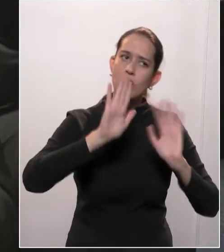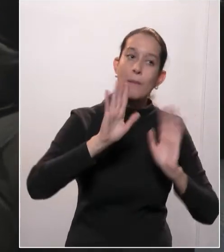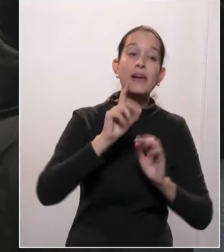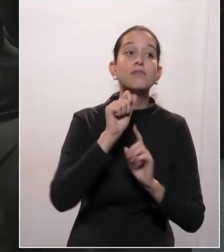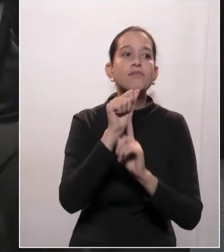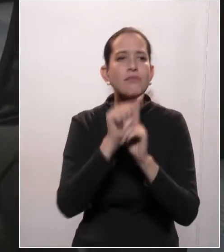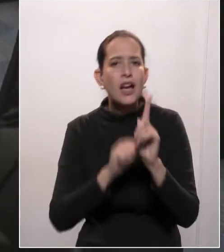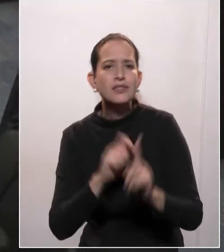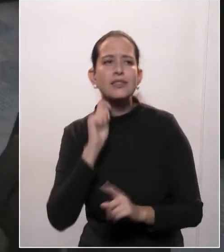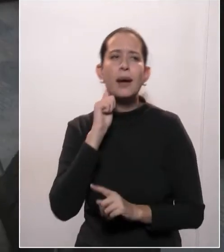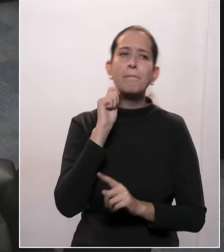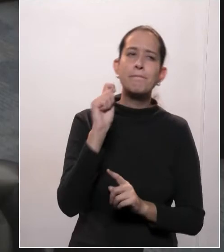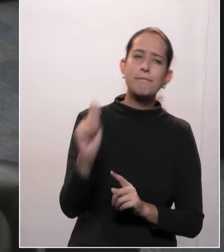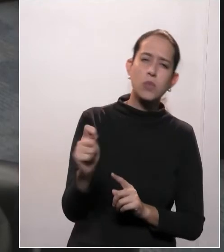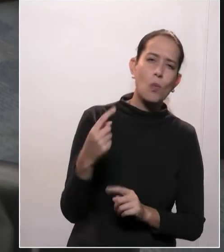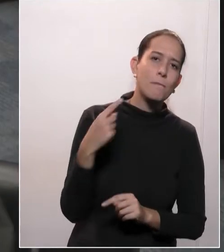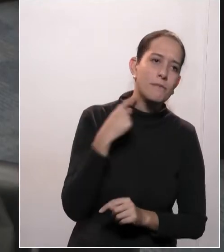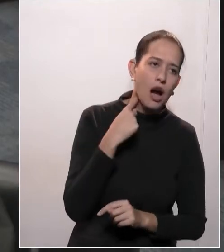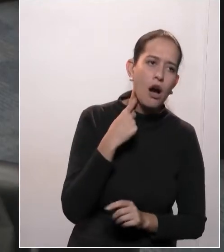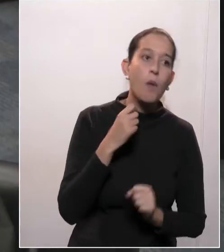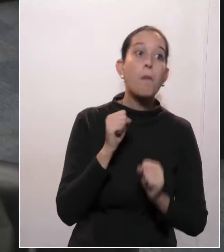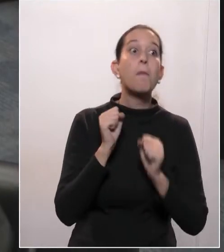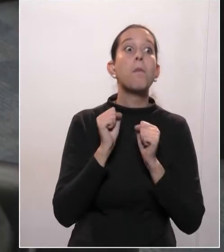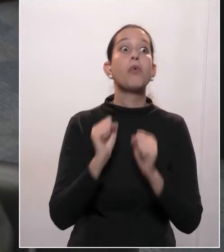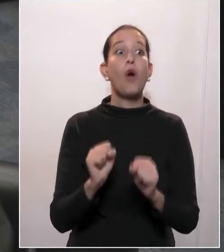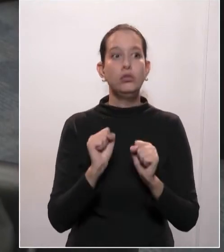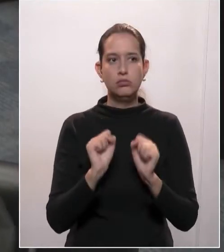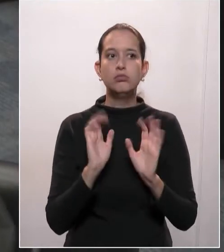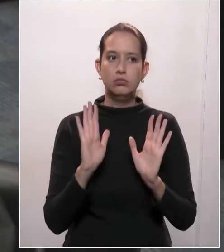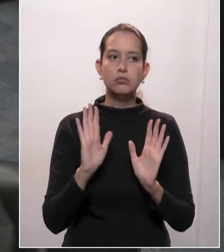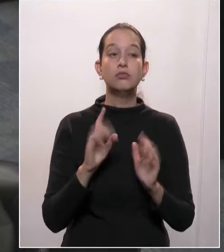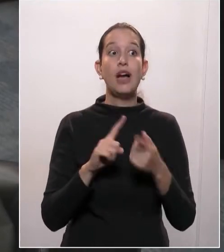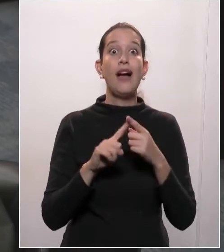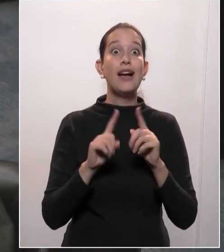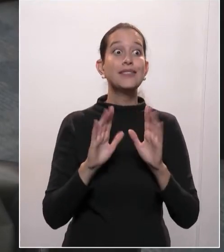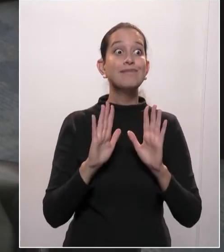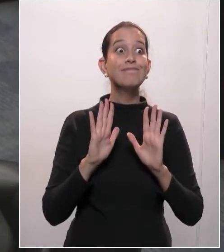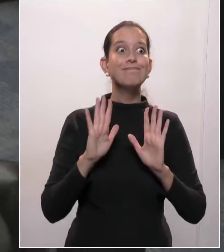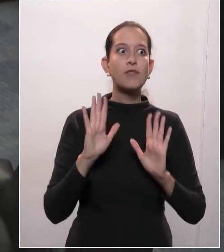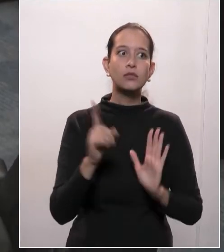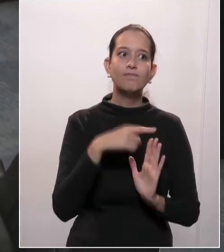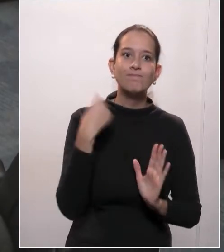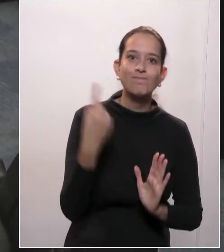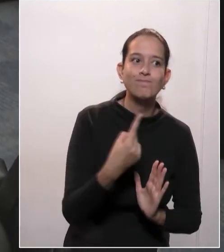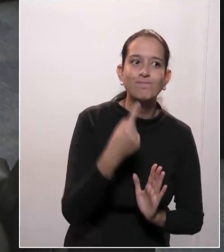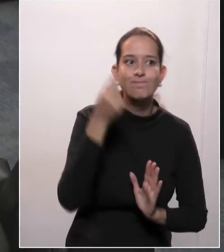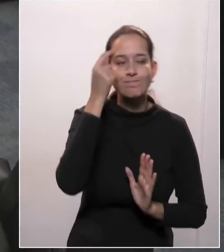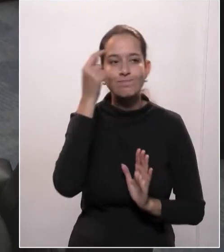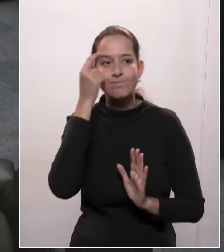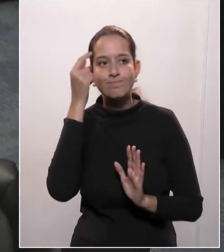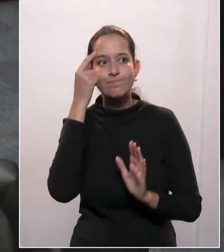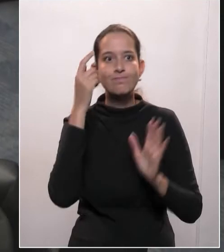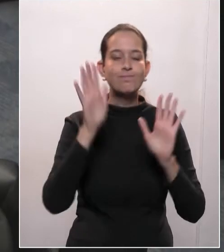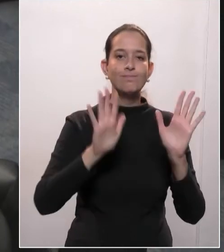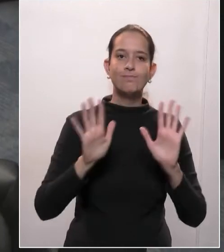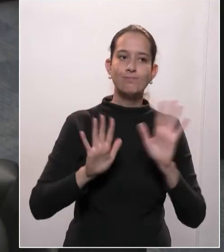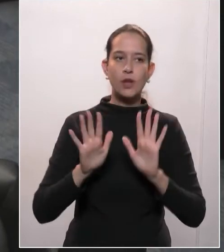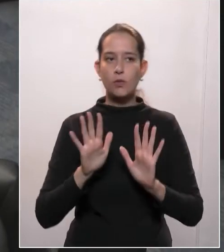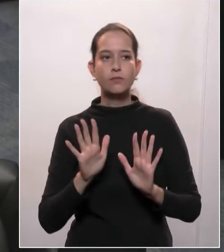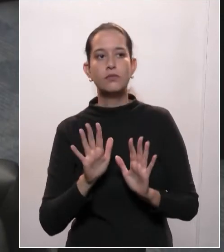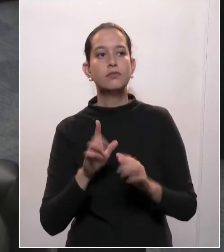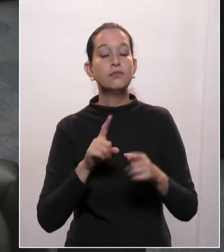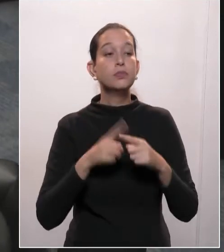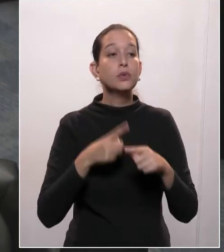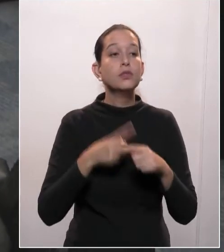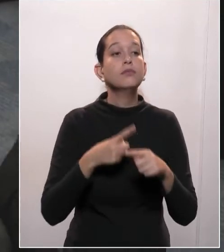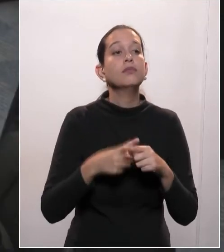consigo entender a forma de raciocínio. Inclusive, vai minha crítica ao governador Ratinho pela postura no decreto ontem de deixar a aula a partir